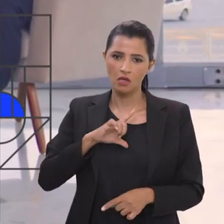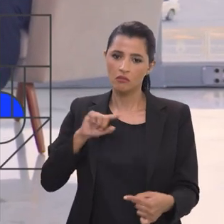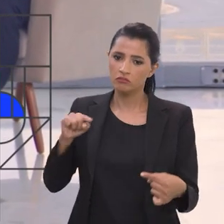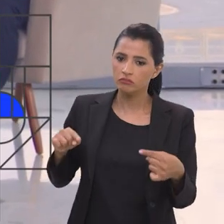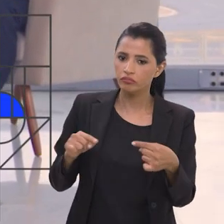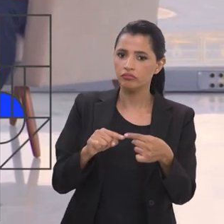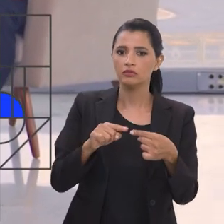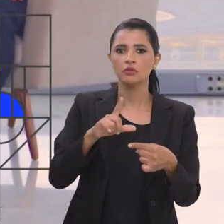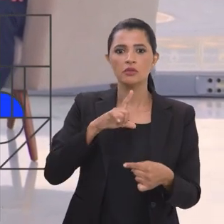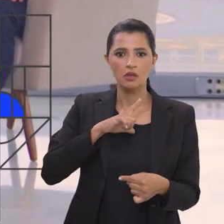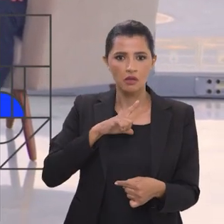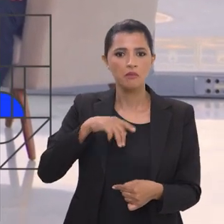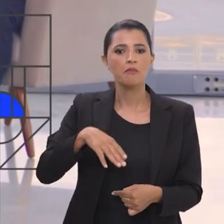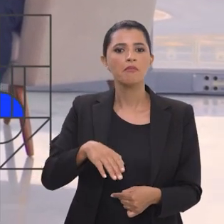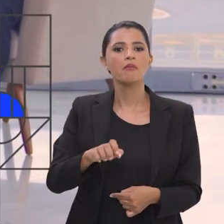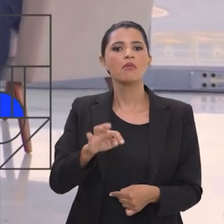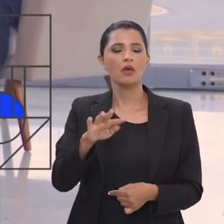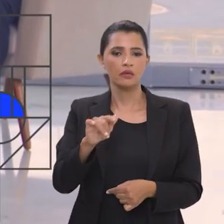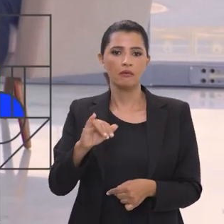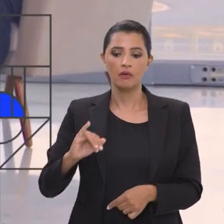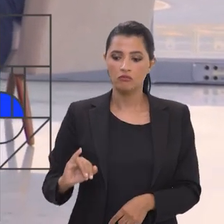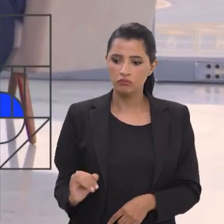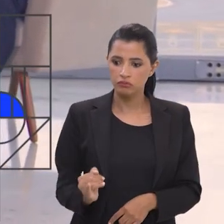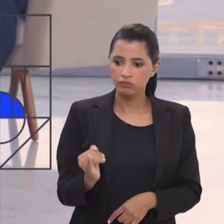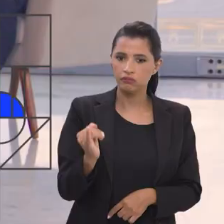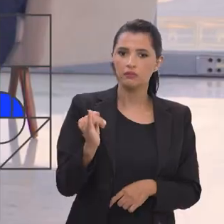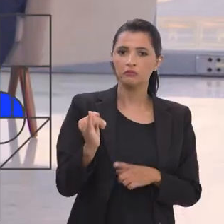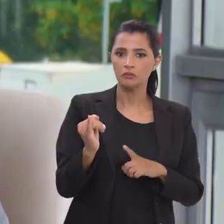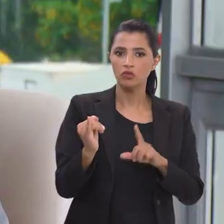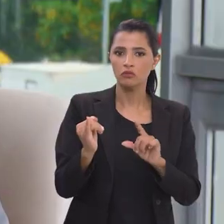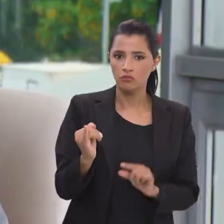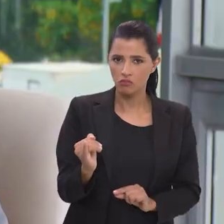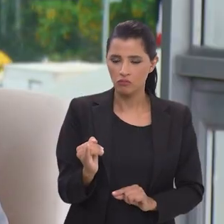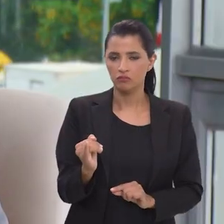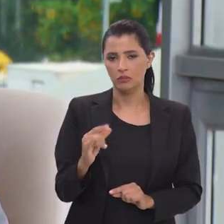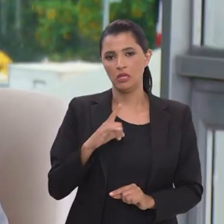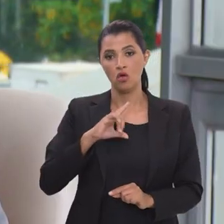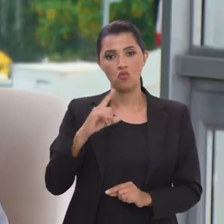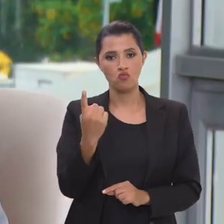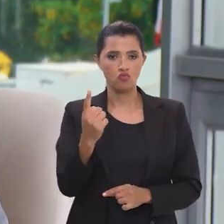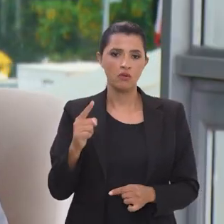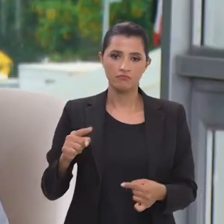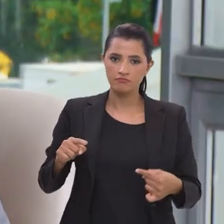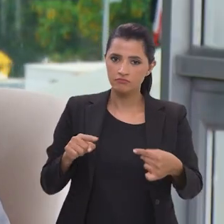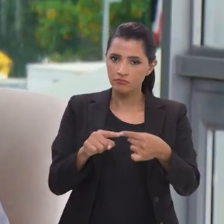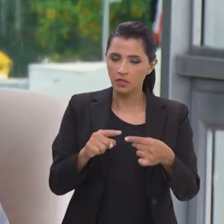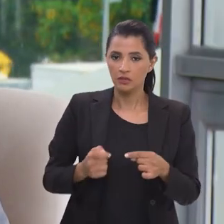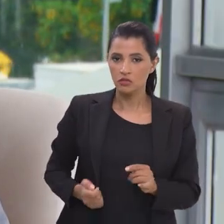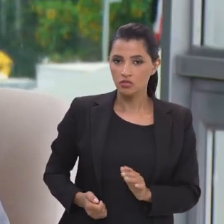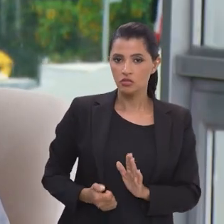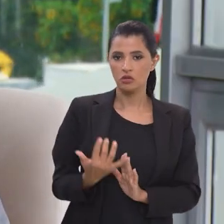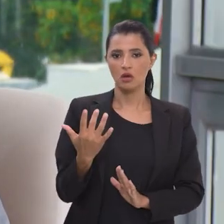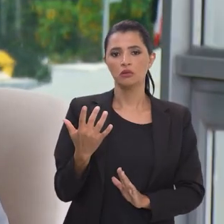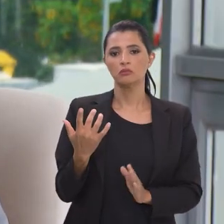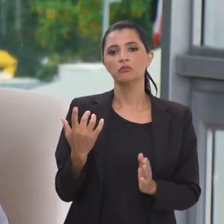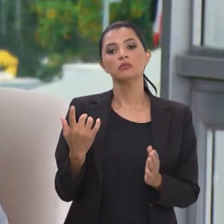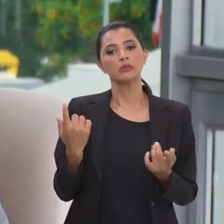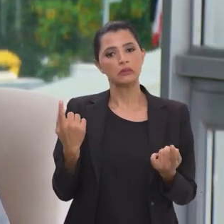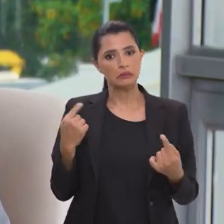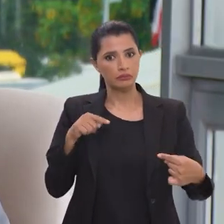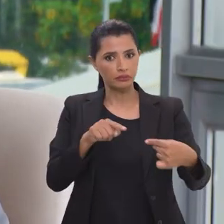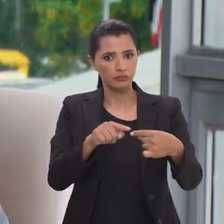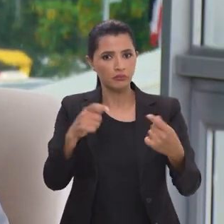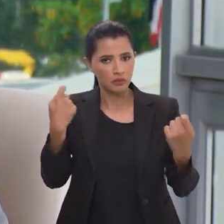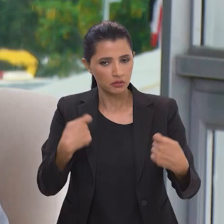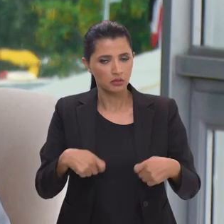tem uma meta que é a inflação, você tem uma meta de gastos, você também precisa